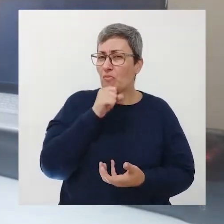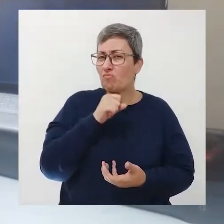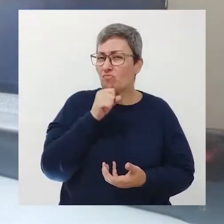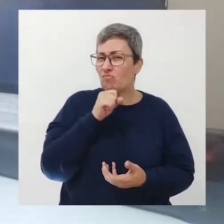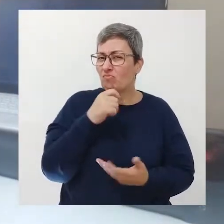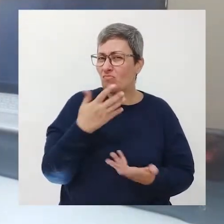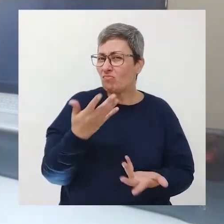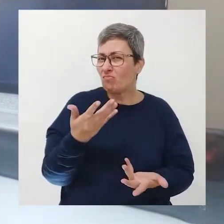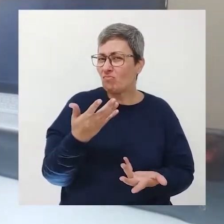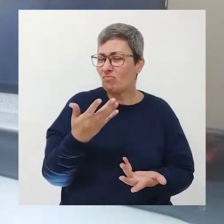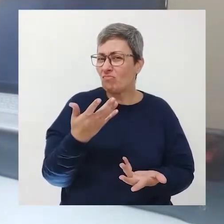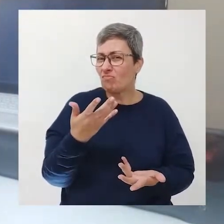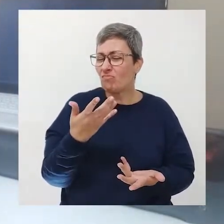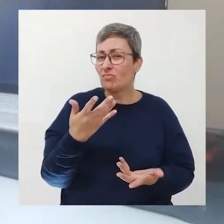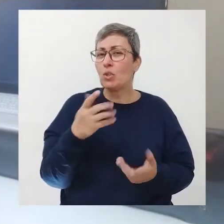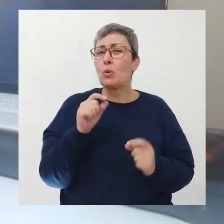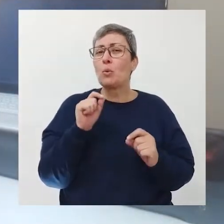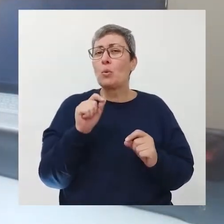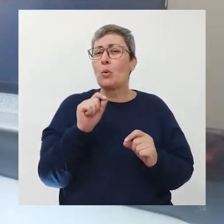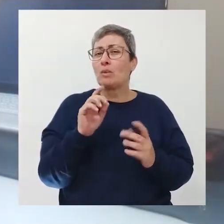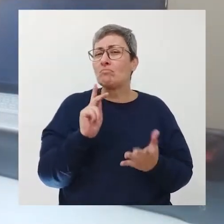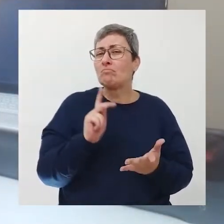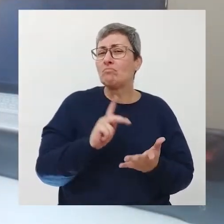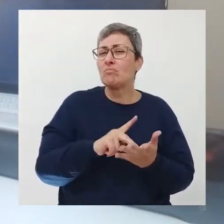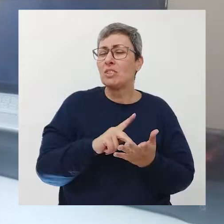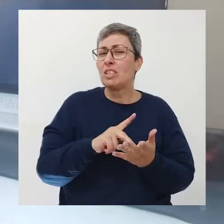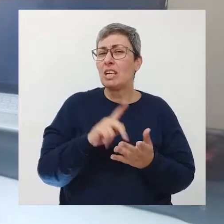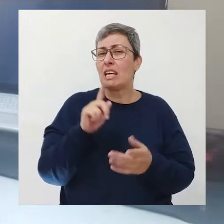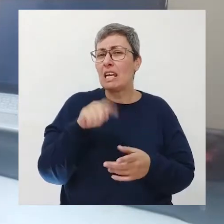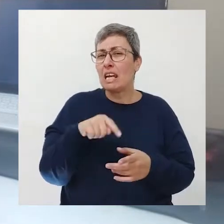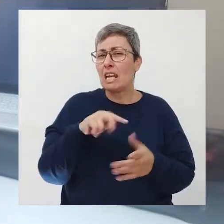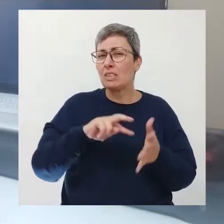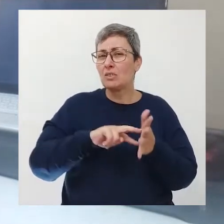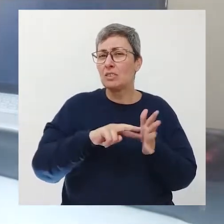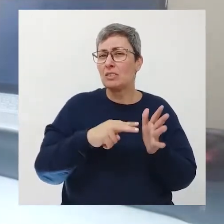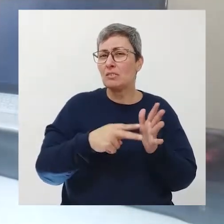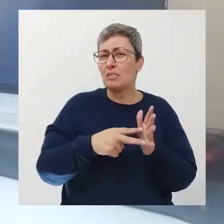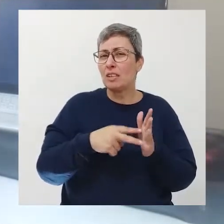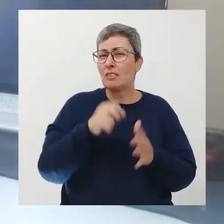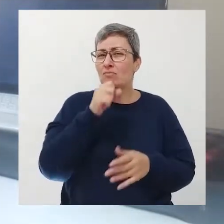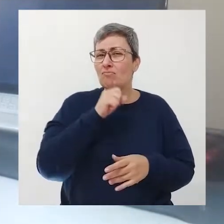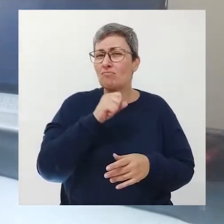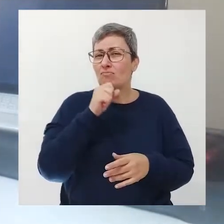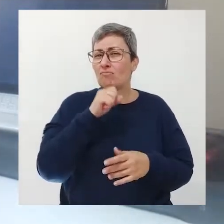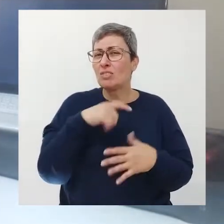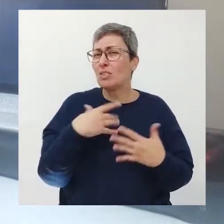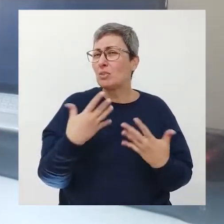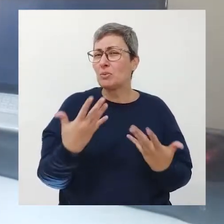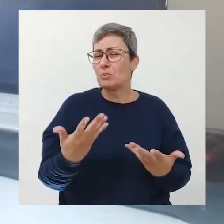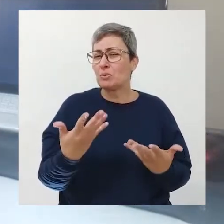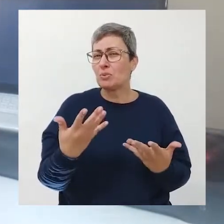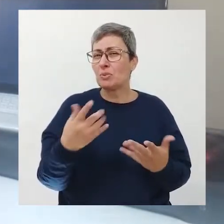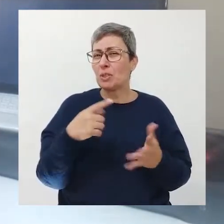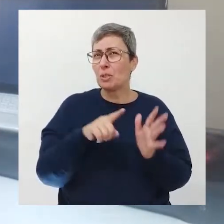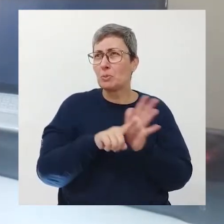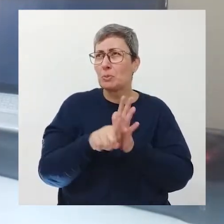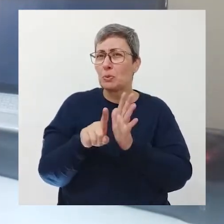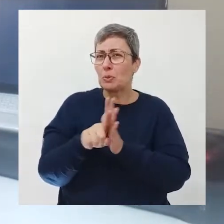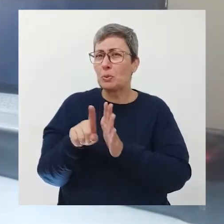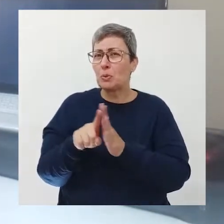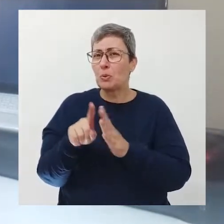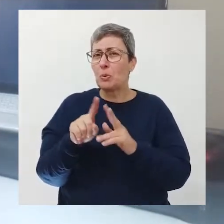ou velha? O que de fato é envelhecer para você? São